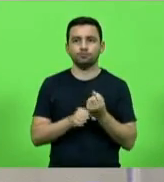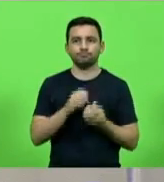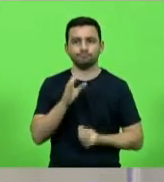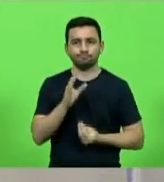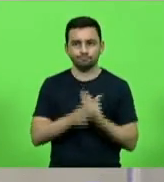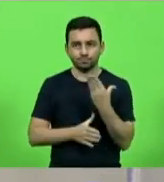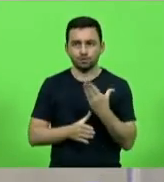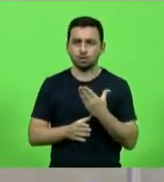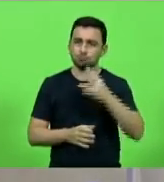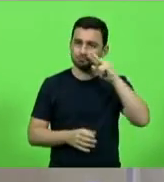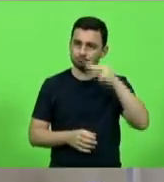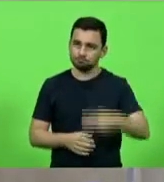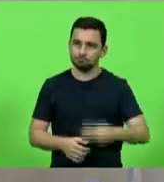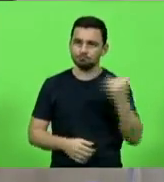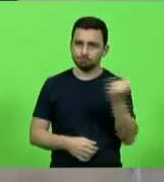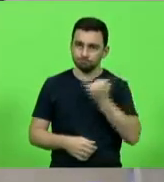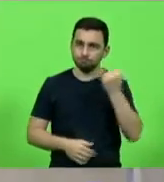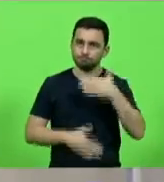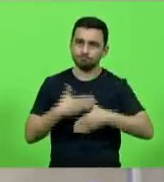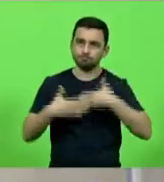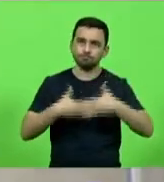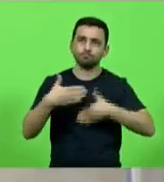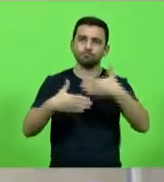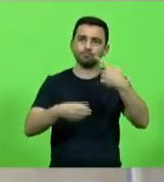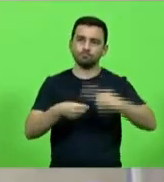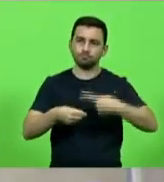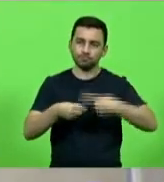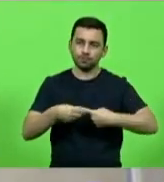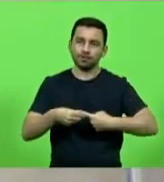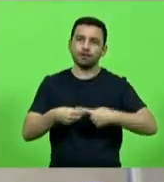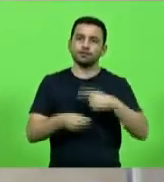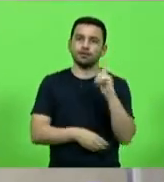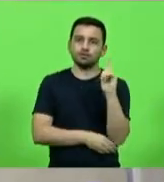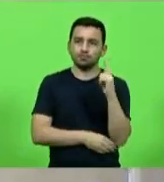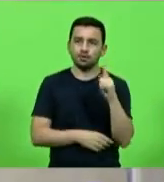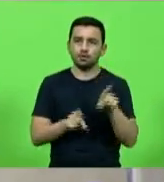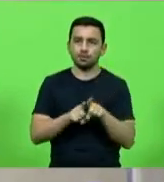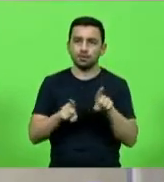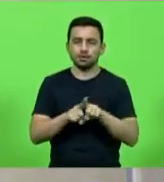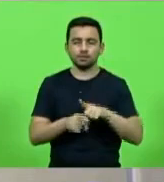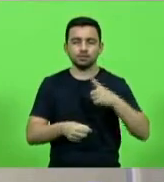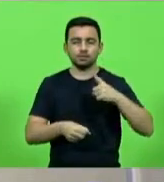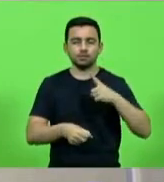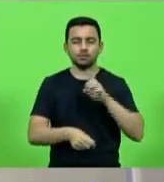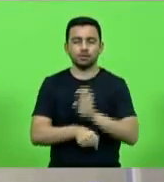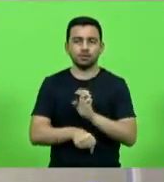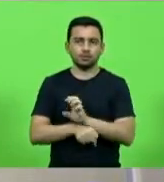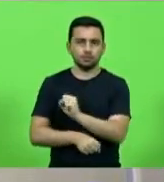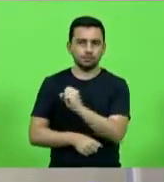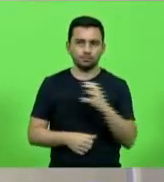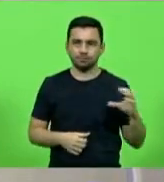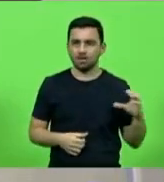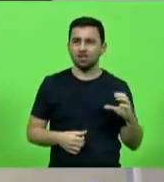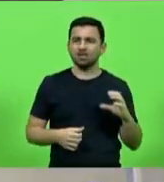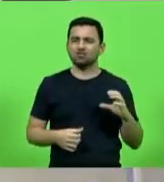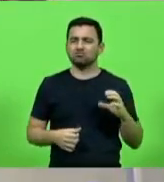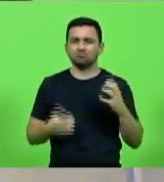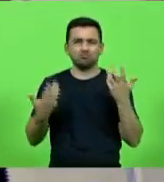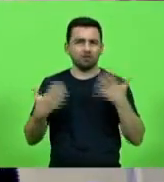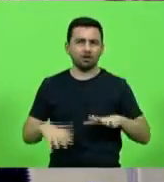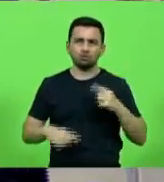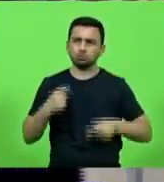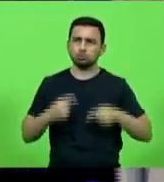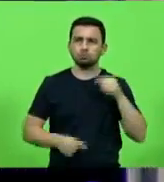reconhecendo sua importância para o desenvolvimento econômico no município de Gaspar e do estado de Santa Catarina, em discussão. Não havendo quem queira discutir, em